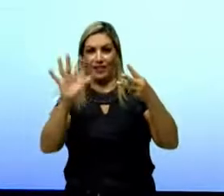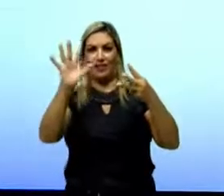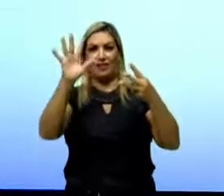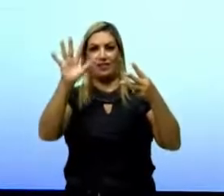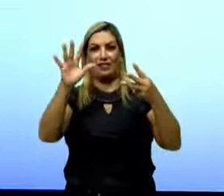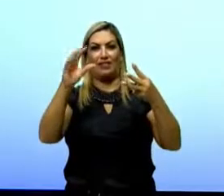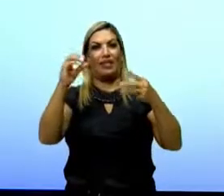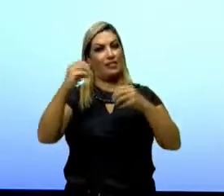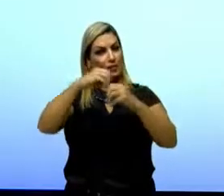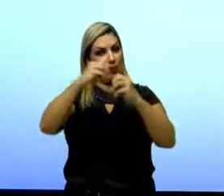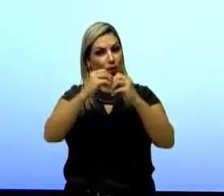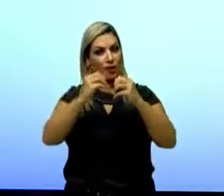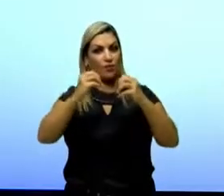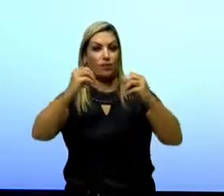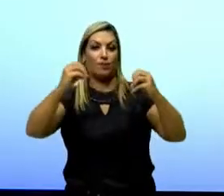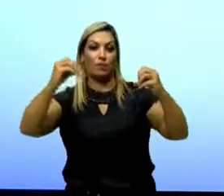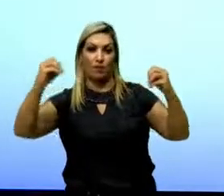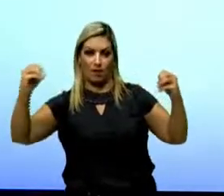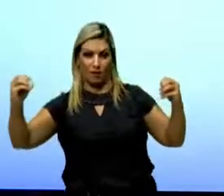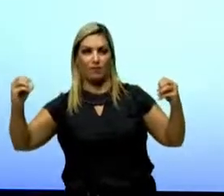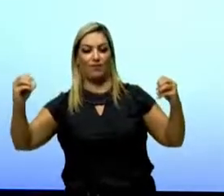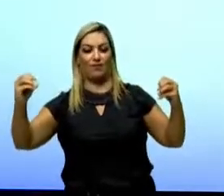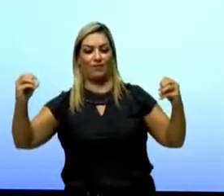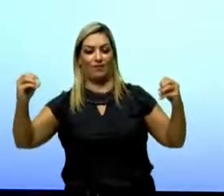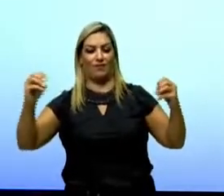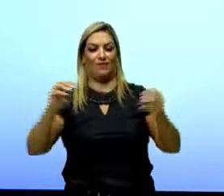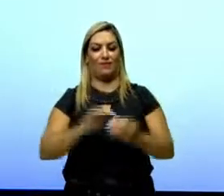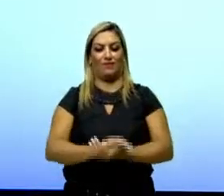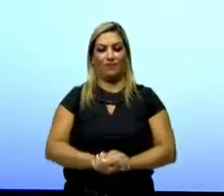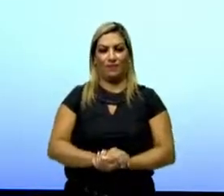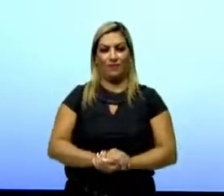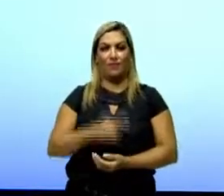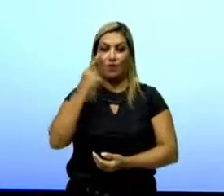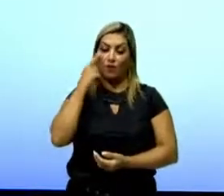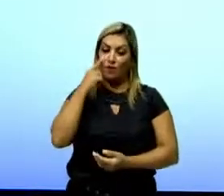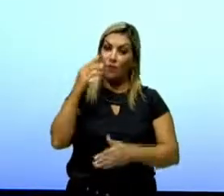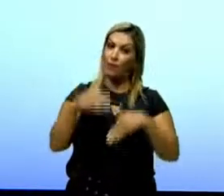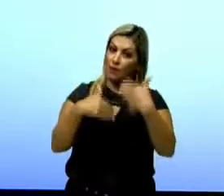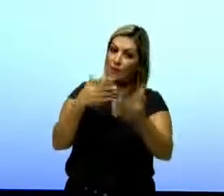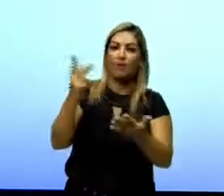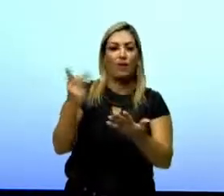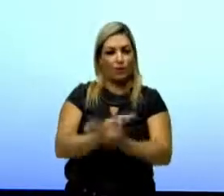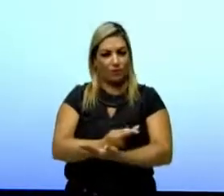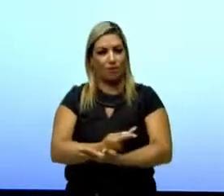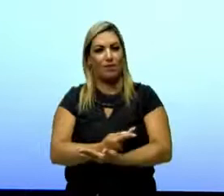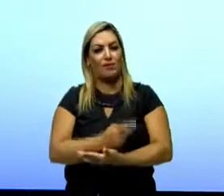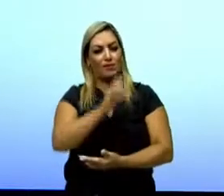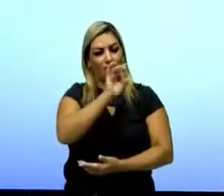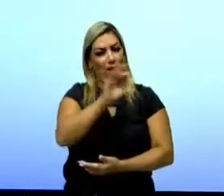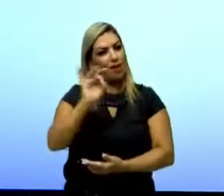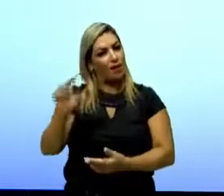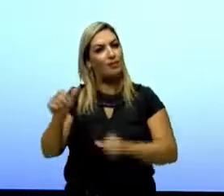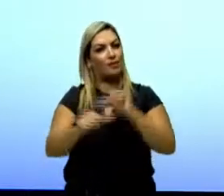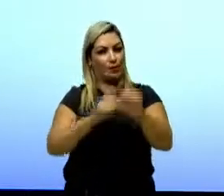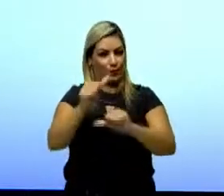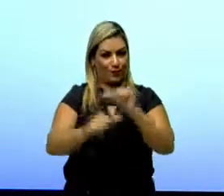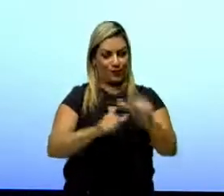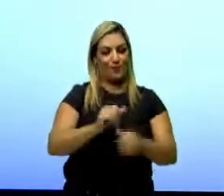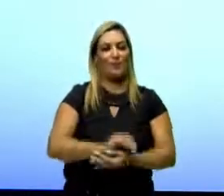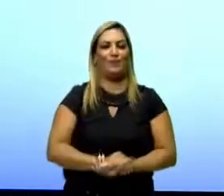essas moléculas ficam mais afastadas. E agora a gente vai ver os processos que acontecem entre cada transformação.